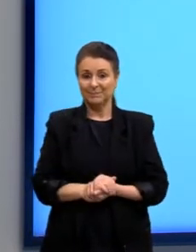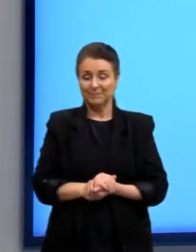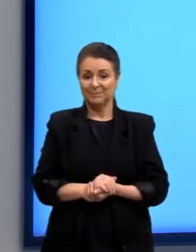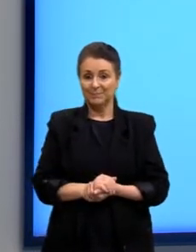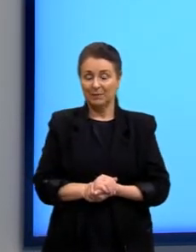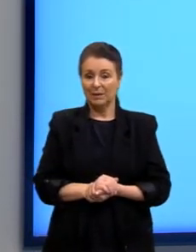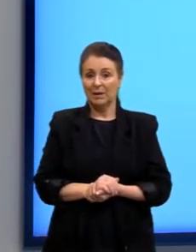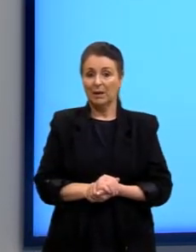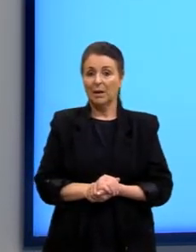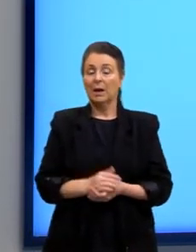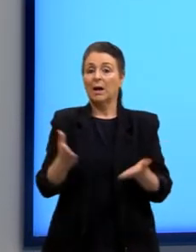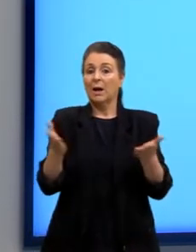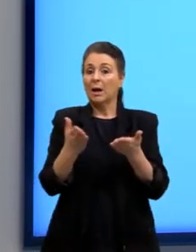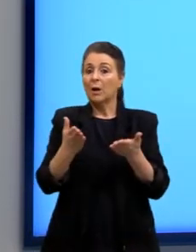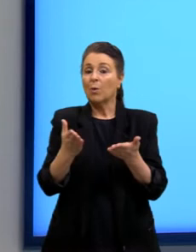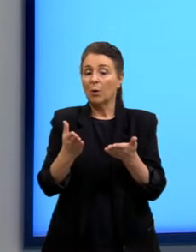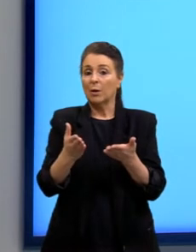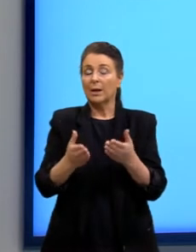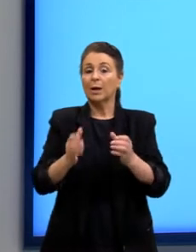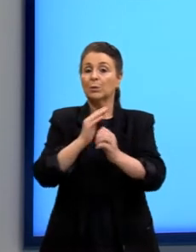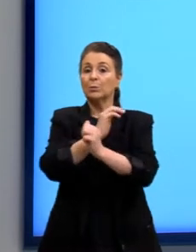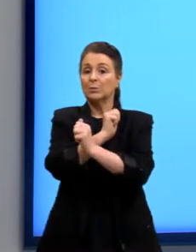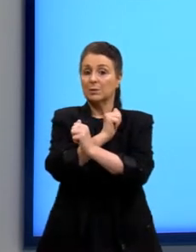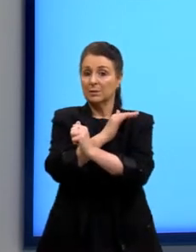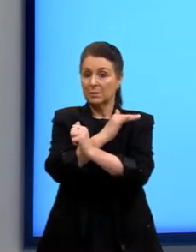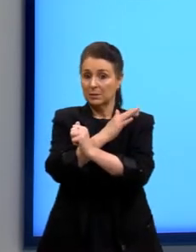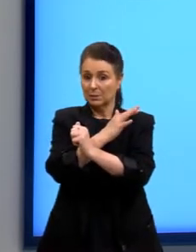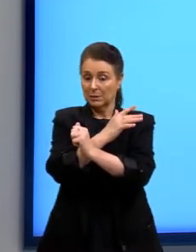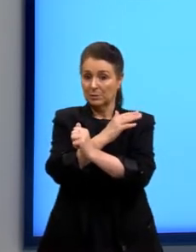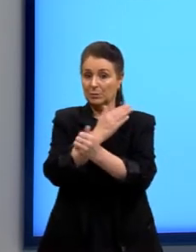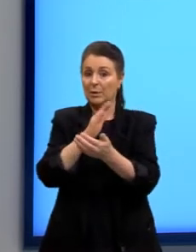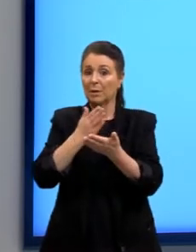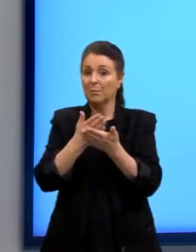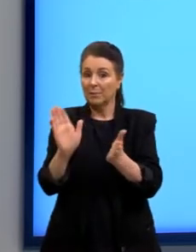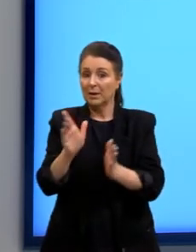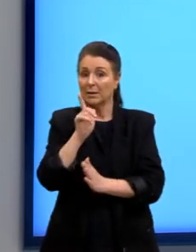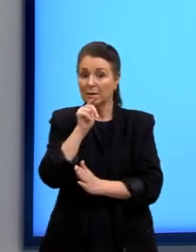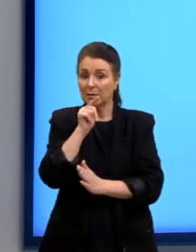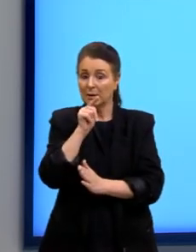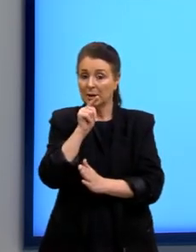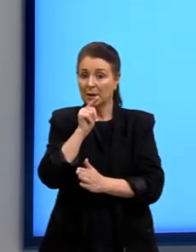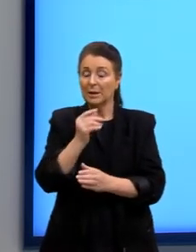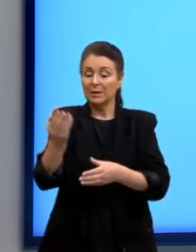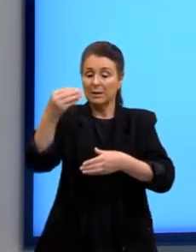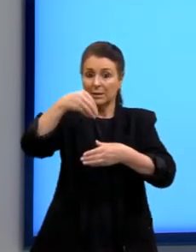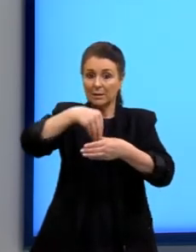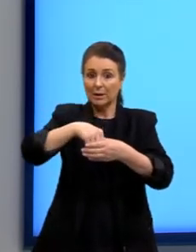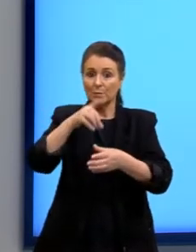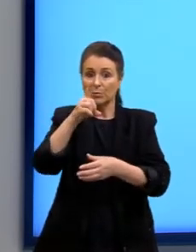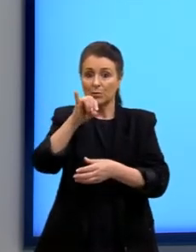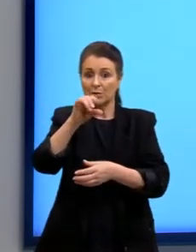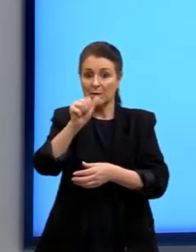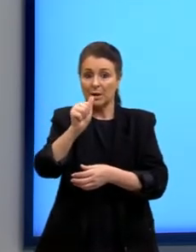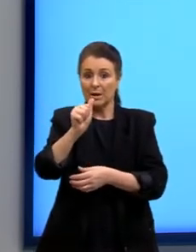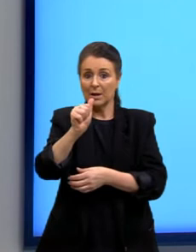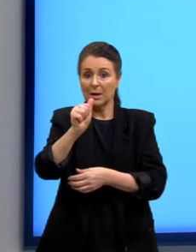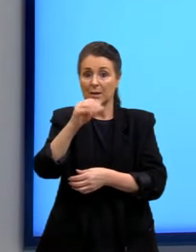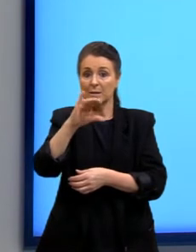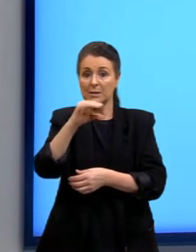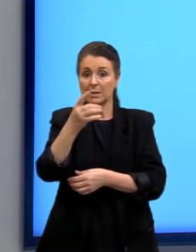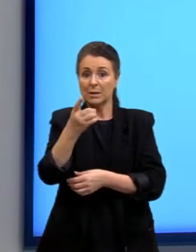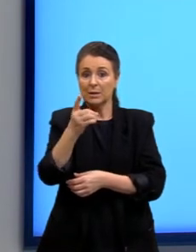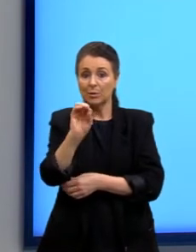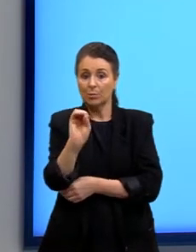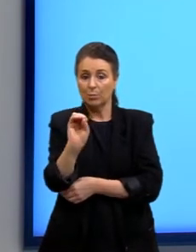Já na desidratação dos ácidos, eu vou ter a intramolecular, eu vou ter um diácido. Por que é um diácido? É quando a